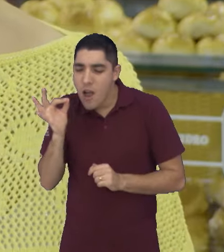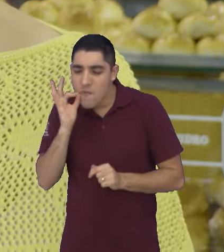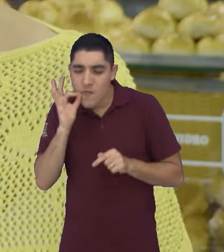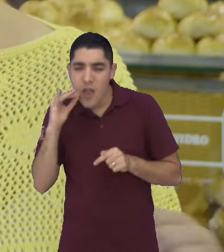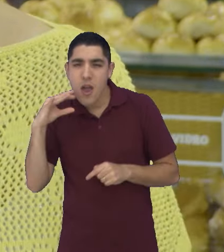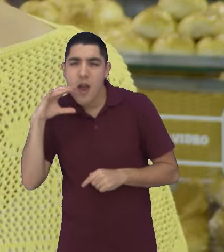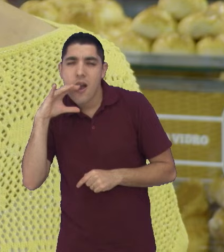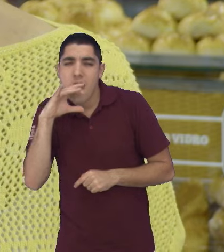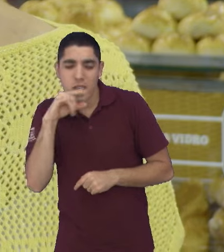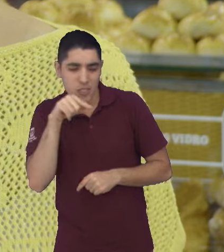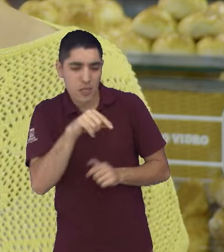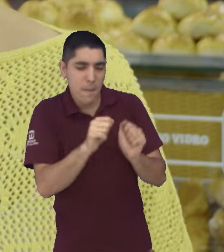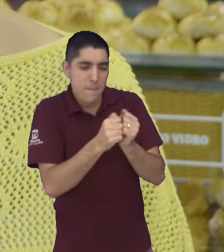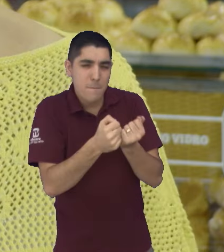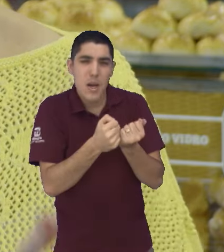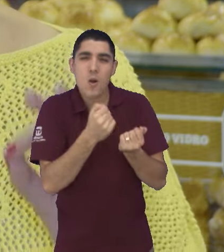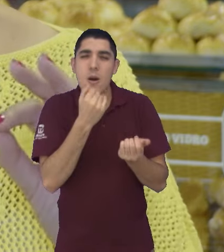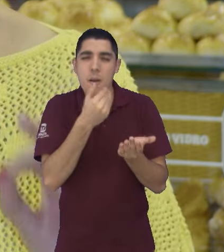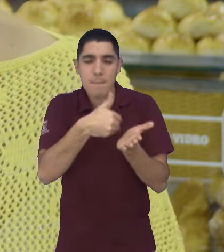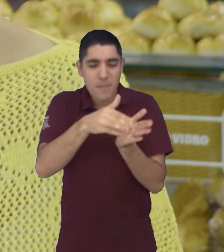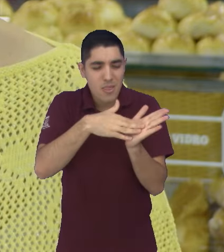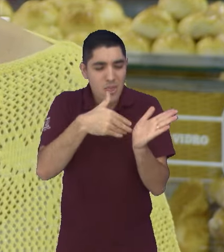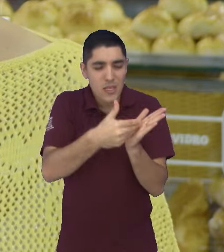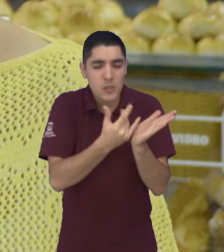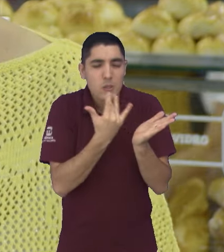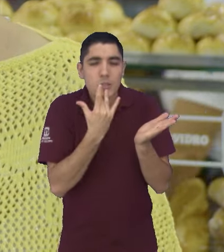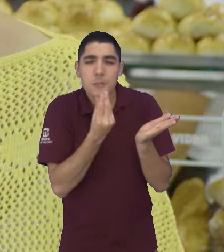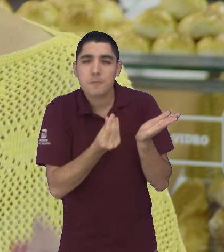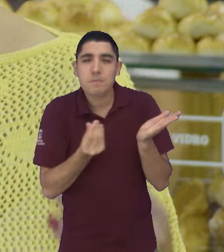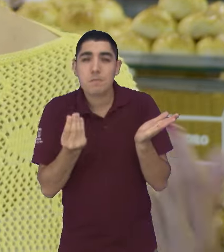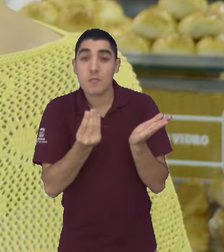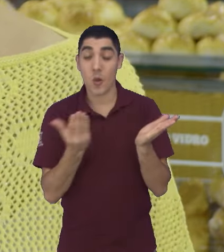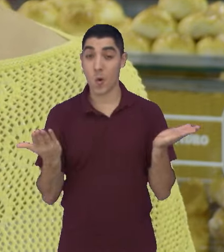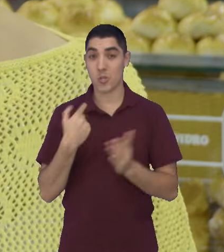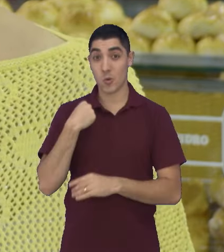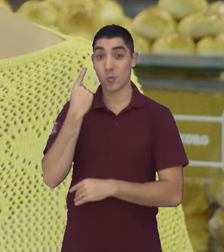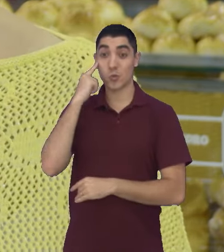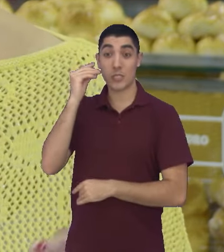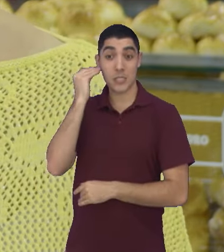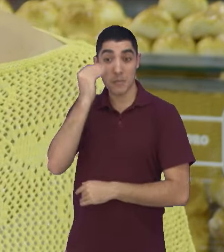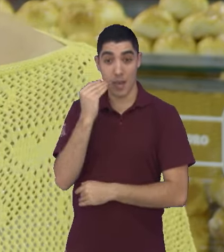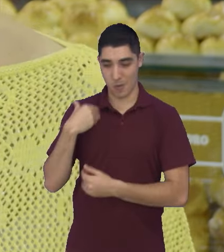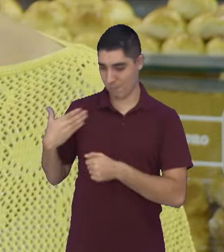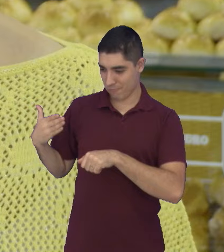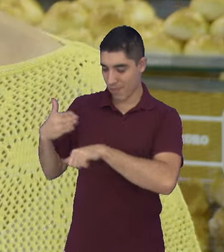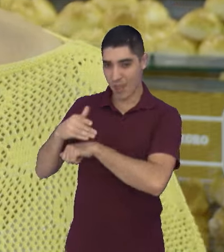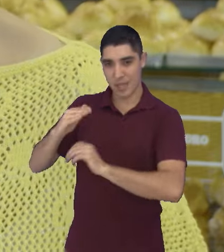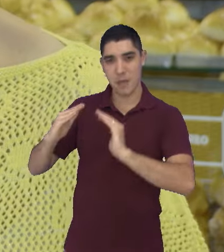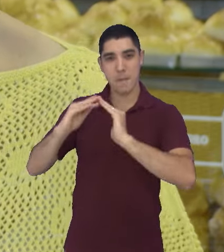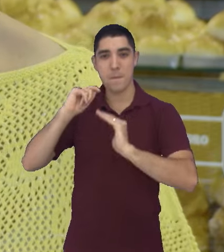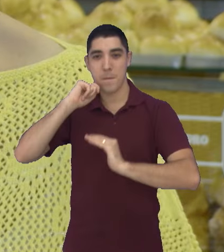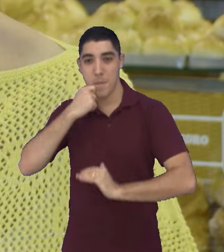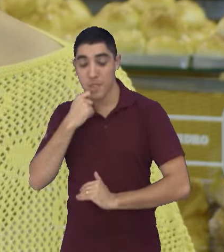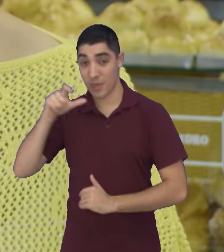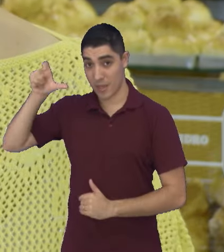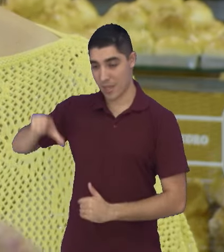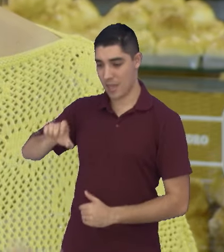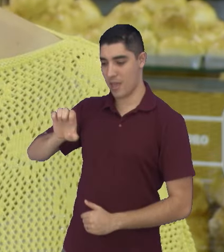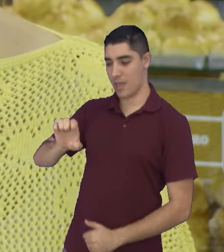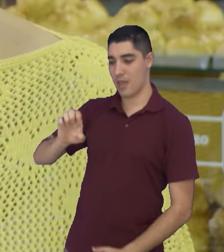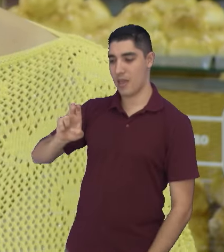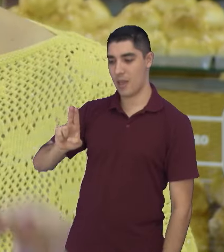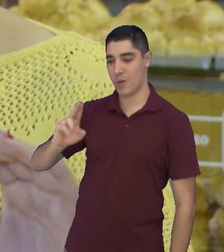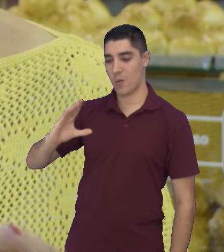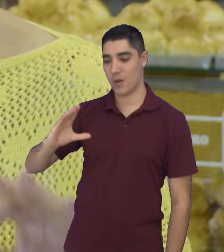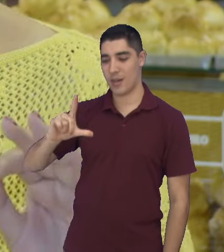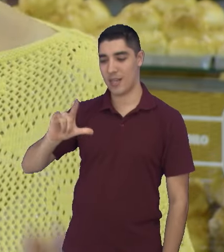Pois é! E o Job do Dia de hoje eu serei padeira por um dia. Estou numa padaria aqui em São José quem vai me receber é o Euclides e vai me